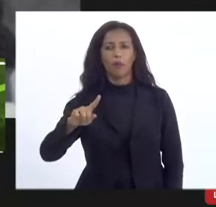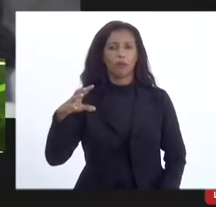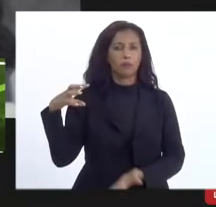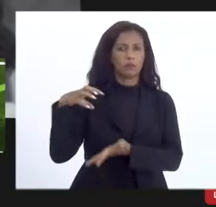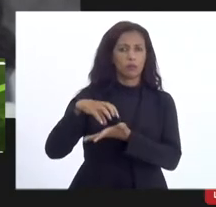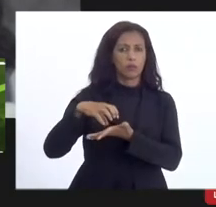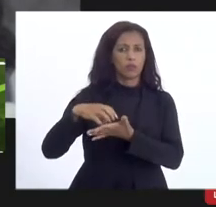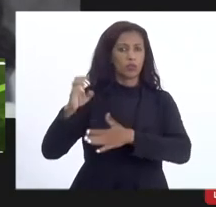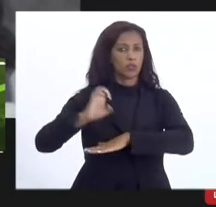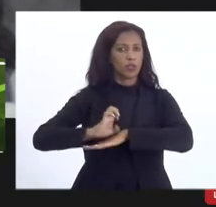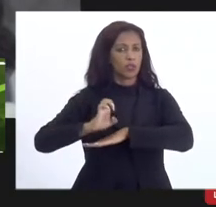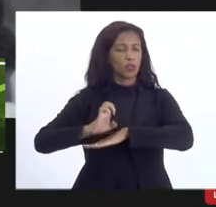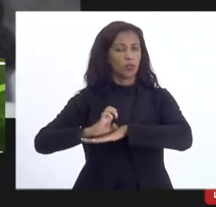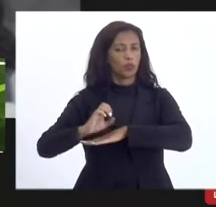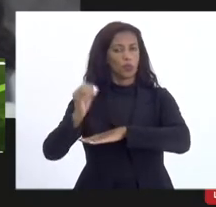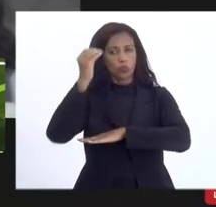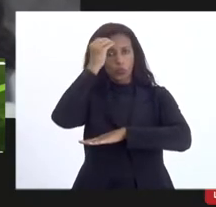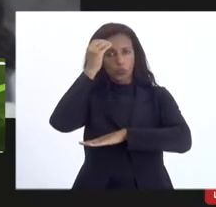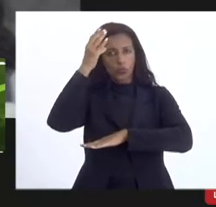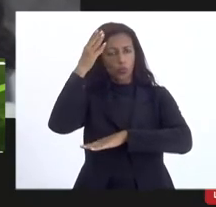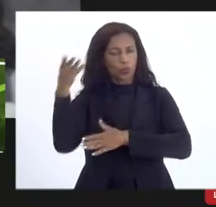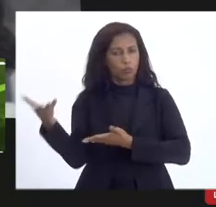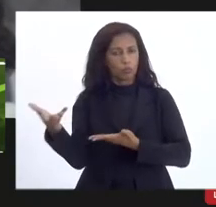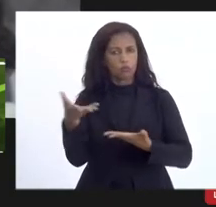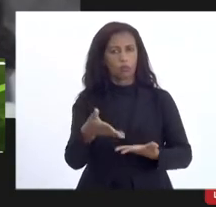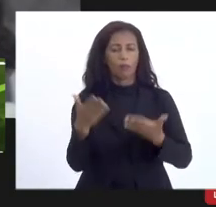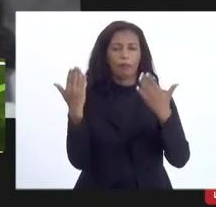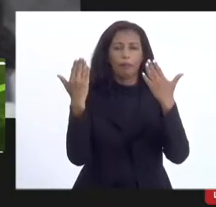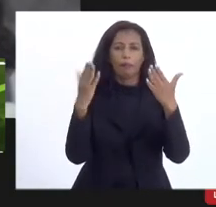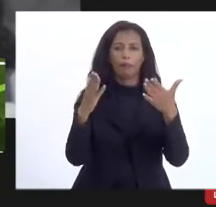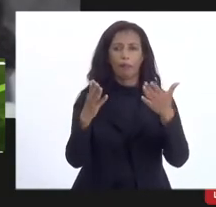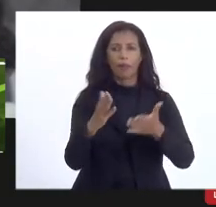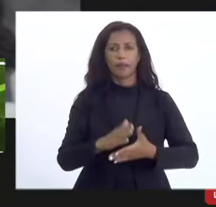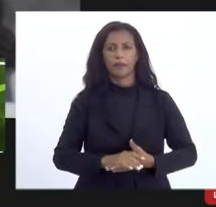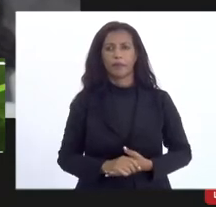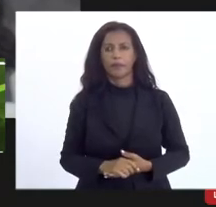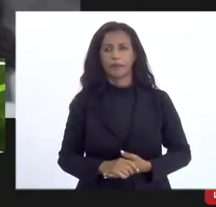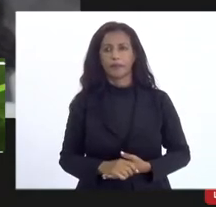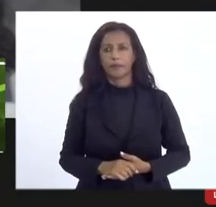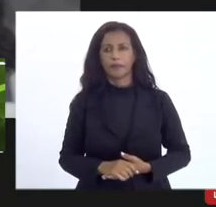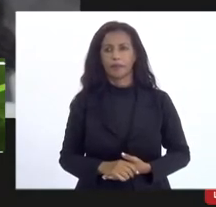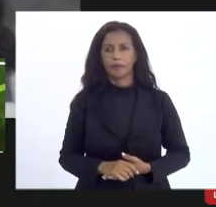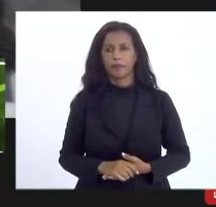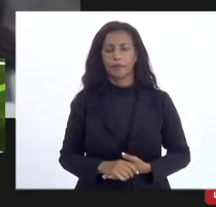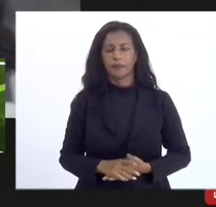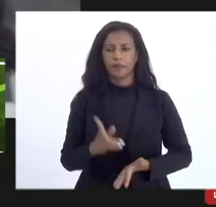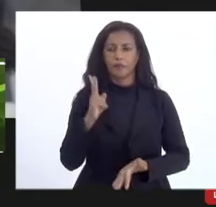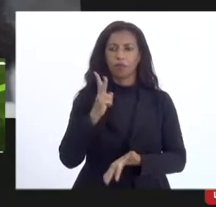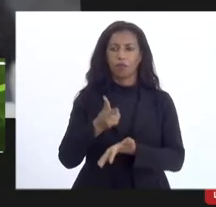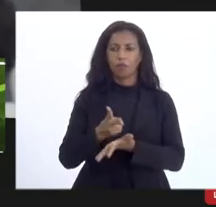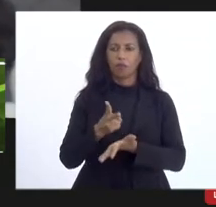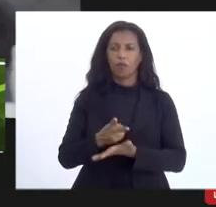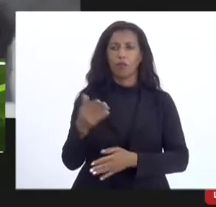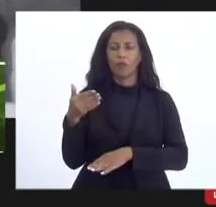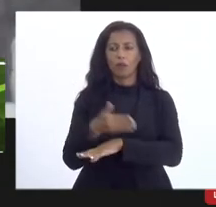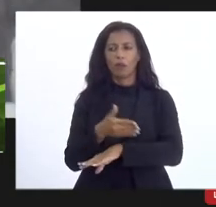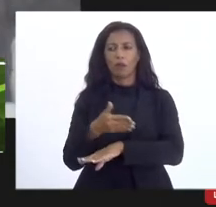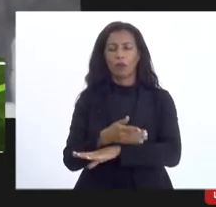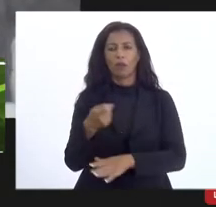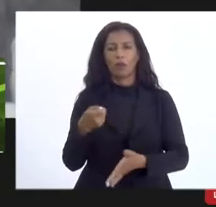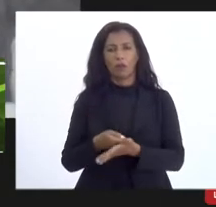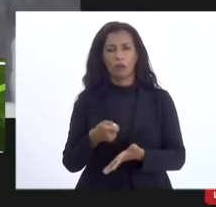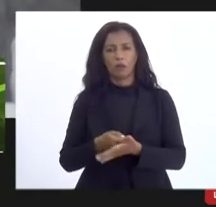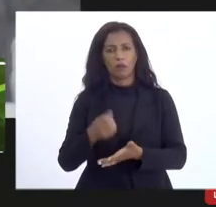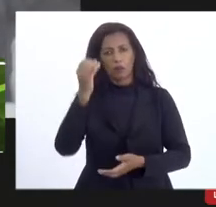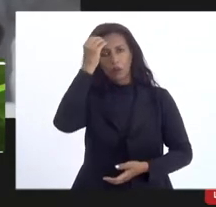Paulão a palavra é sua parabéns aí pela constante presença pela militância